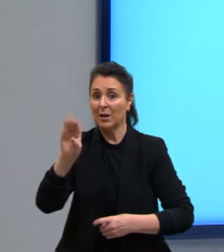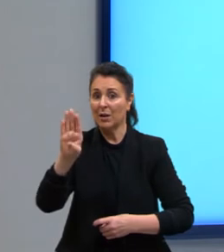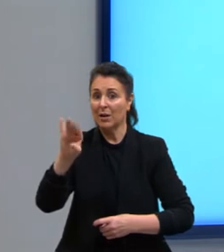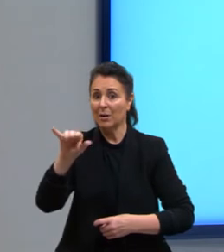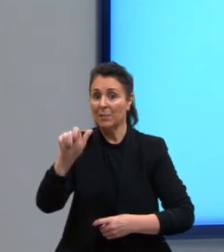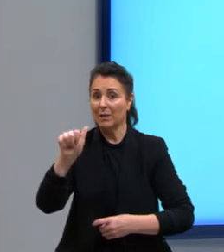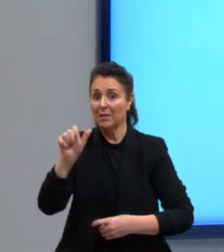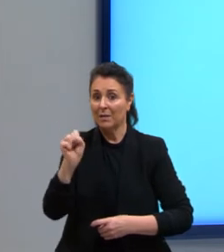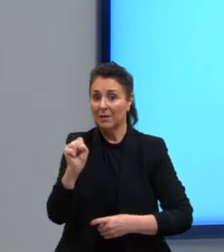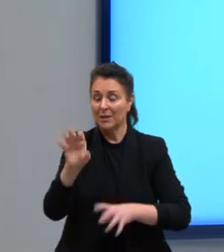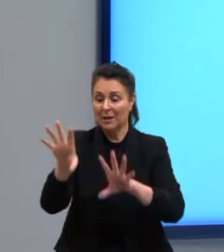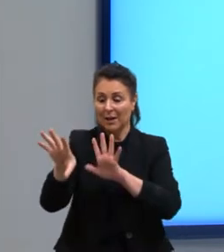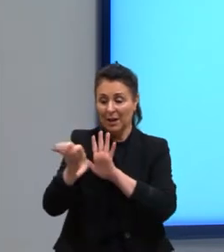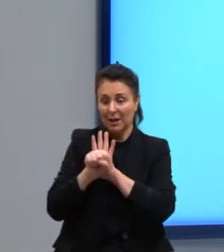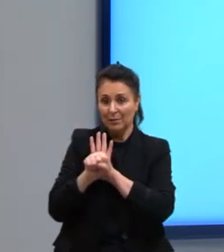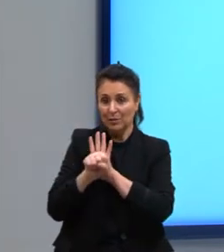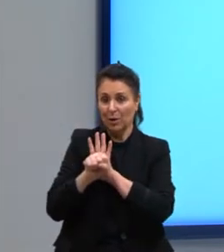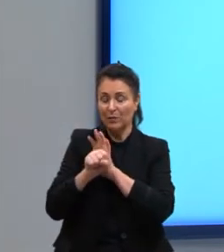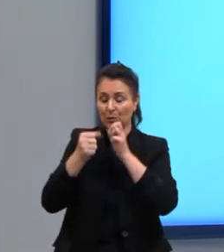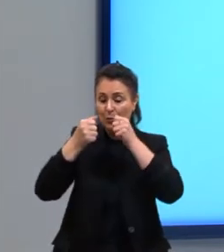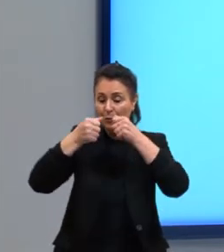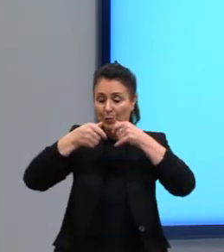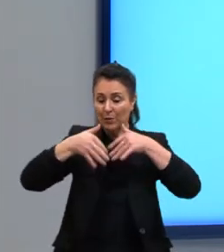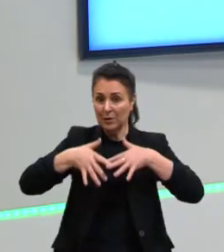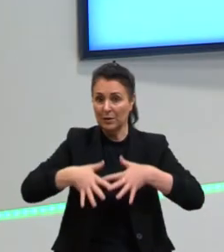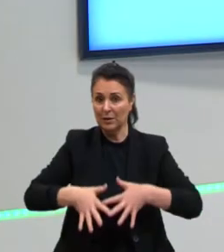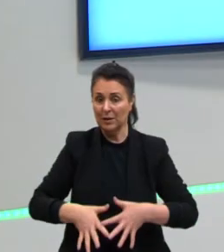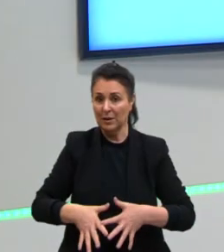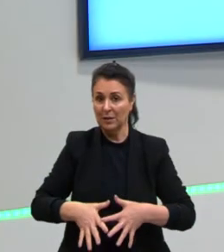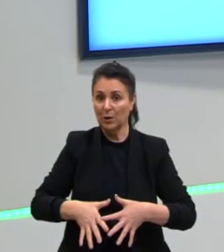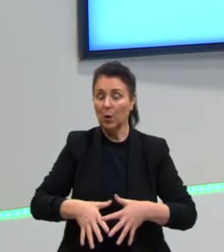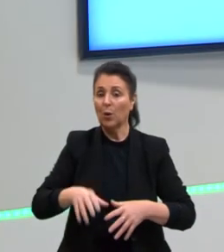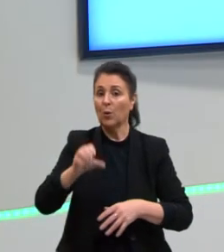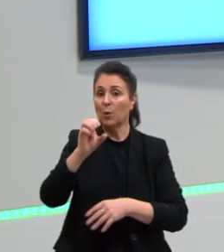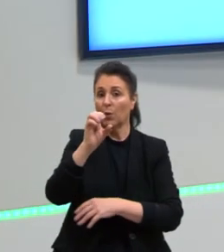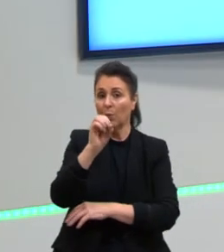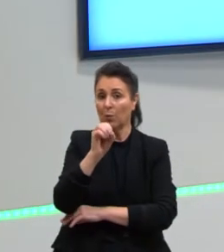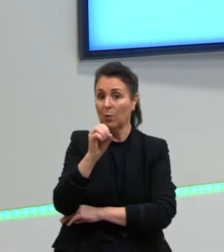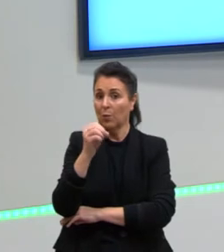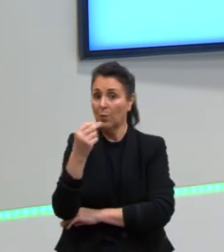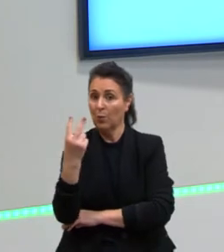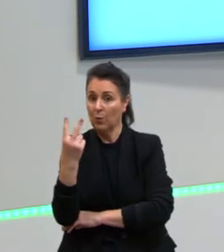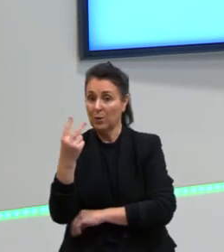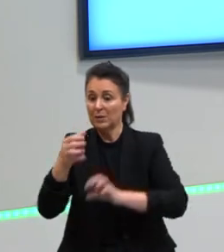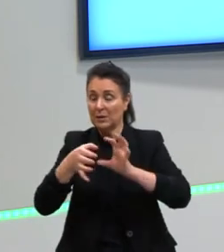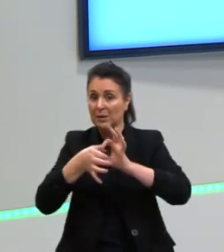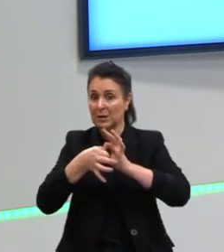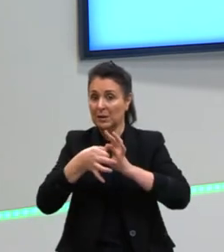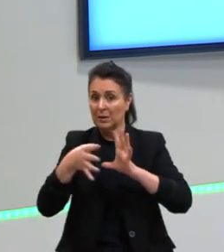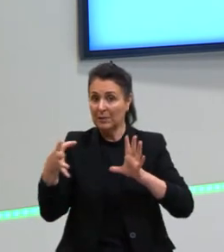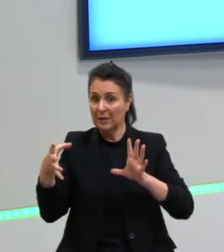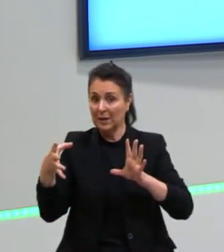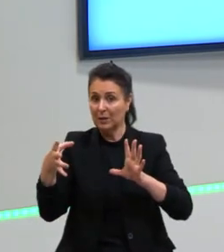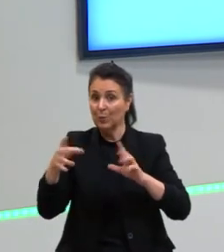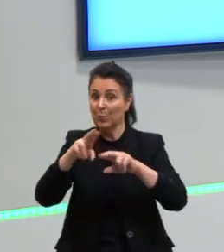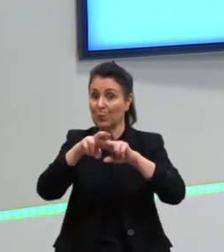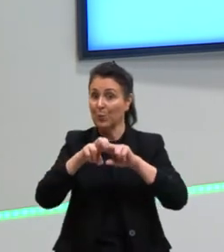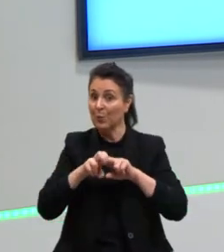absorver, né, ter o seu metabolismo através do gás oxigênio, que é liberado através da fotossíntese,